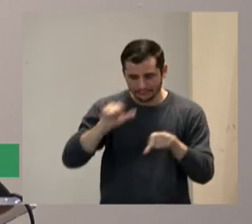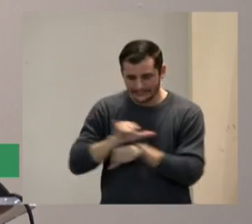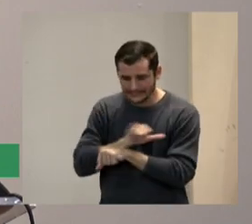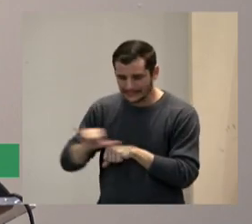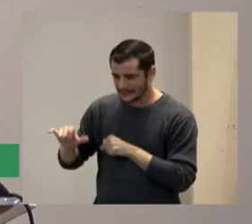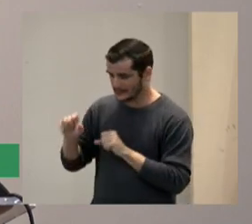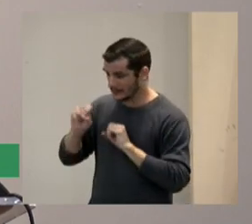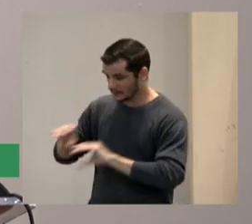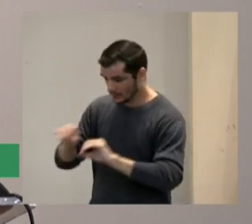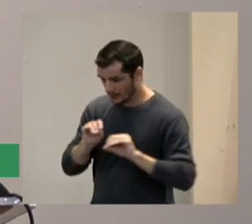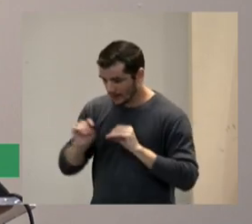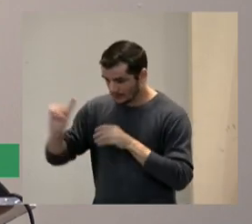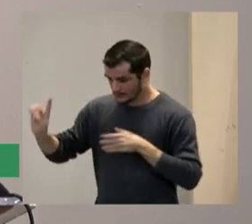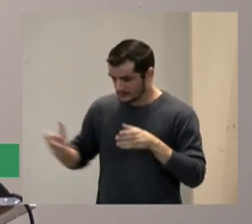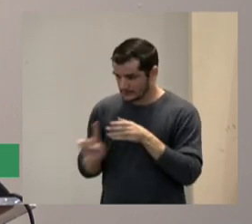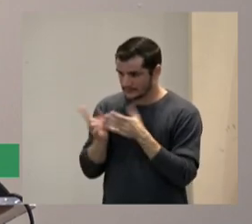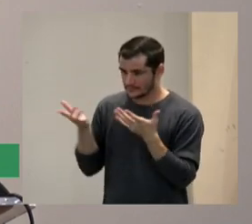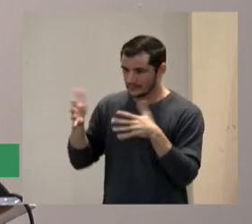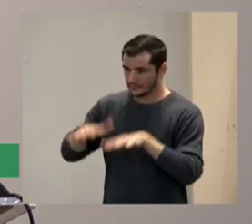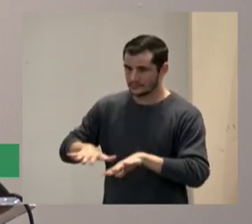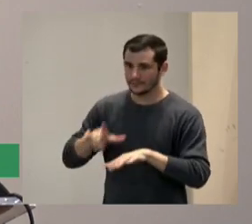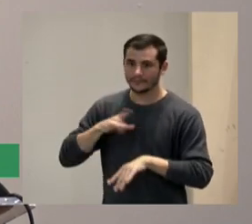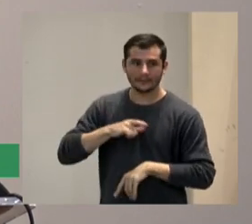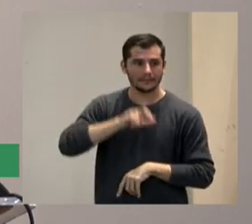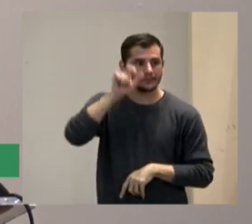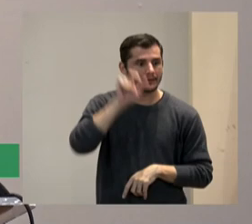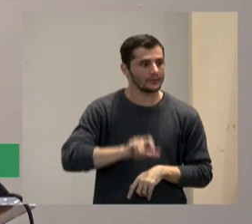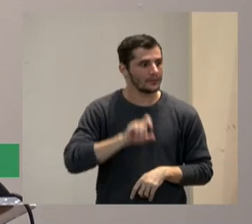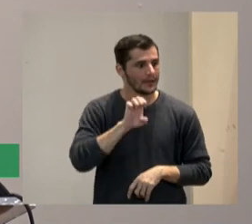inclusiva o senhor Eladio Sebastian